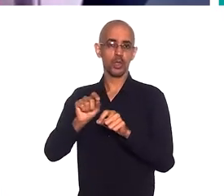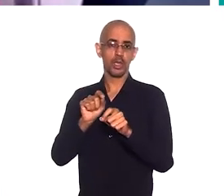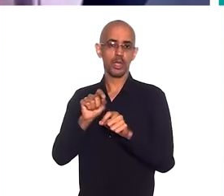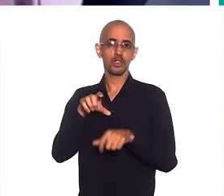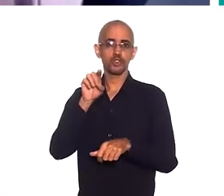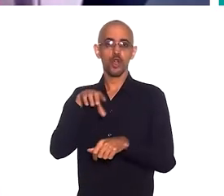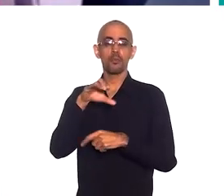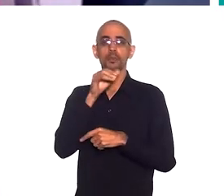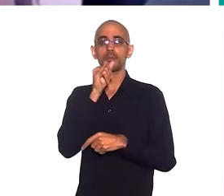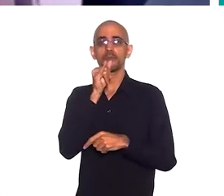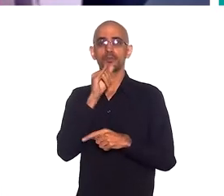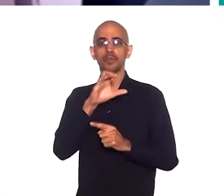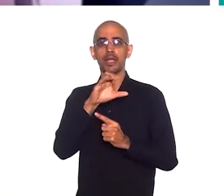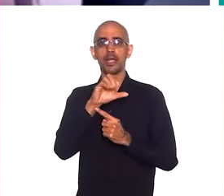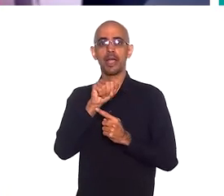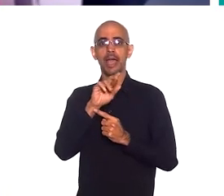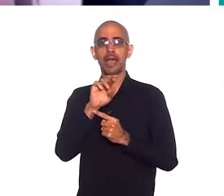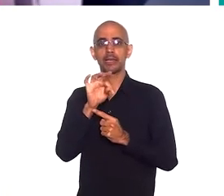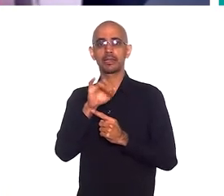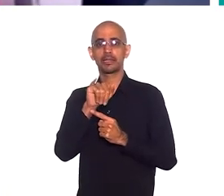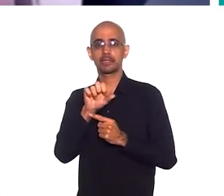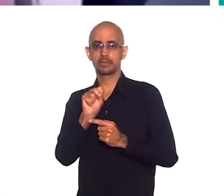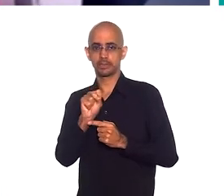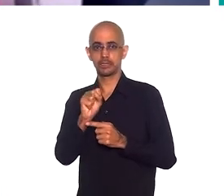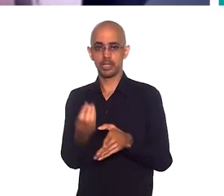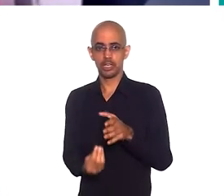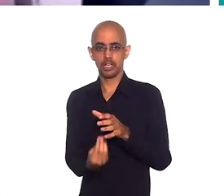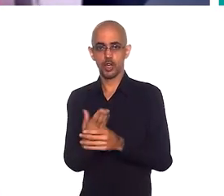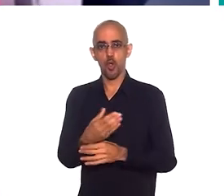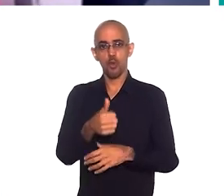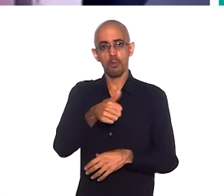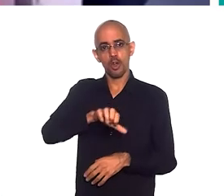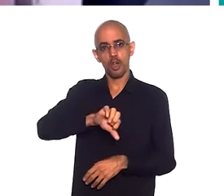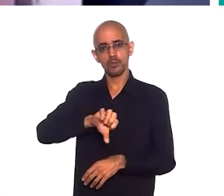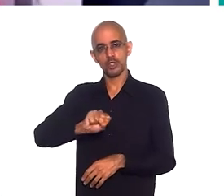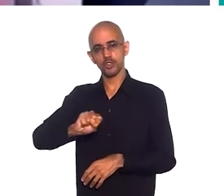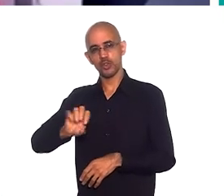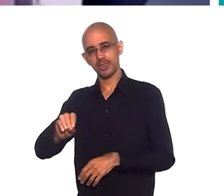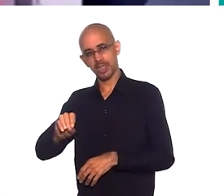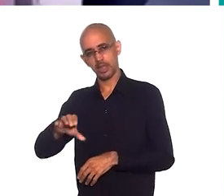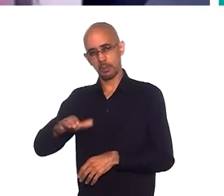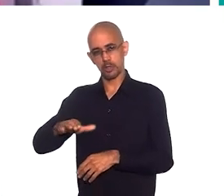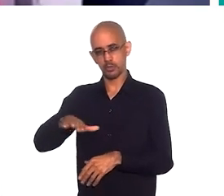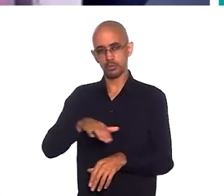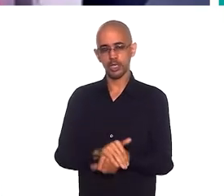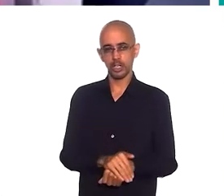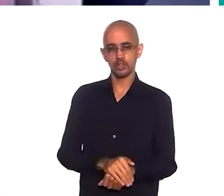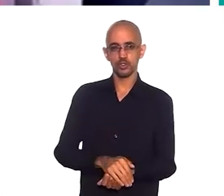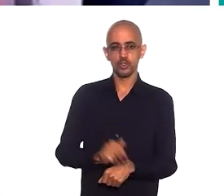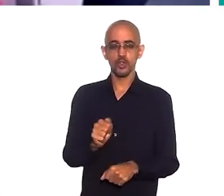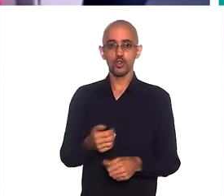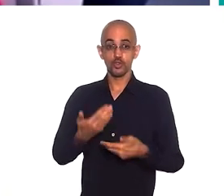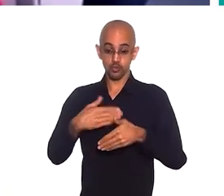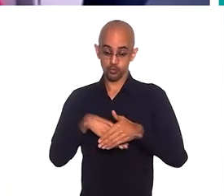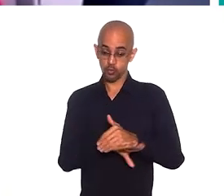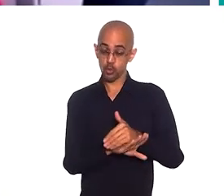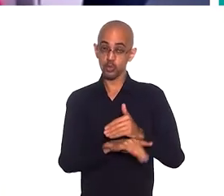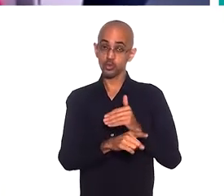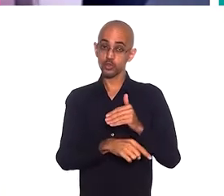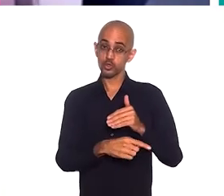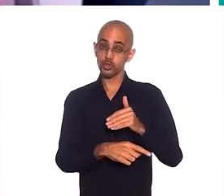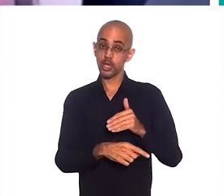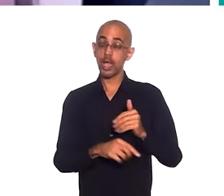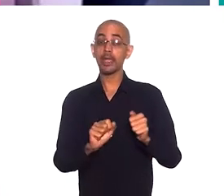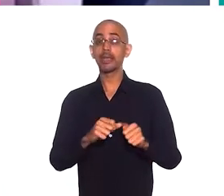sobre a Cáritas, a Cáritas criou, nos anos 80 até hoje, os fundos rotativos, que juntam o povo